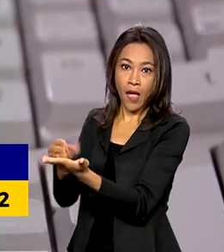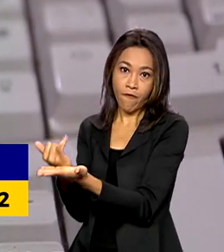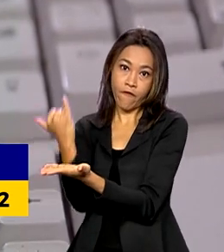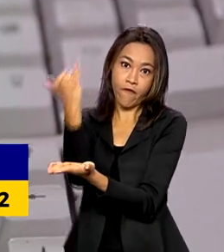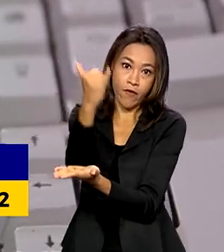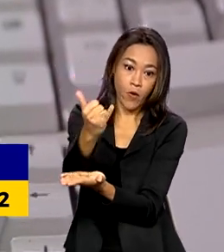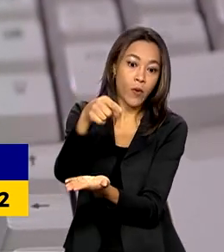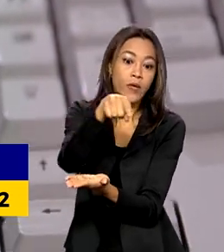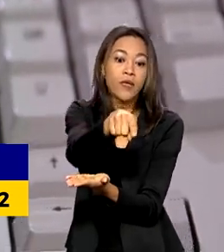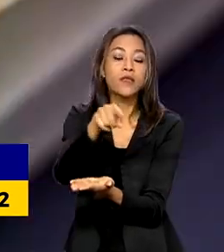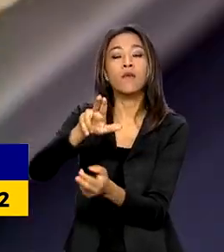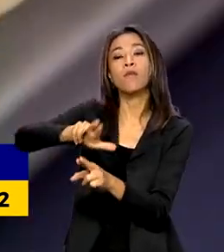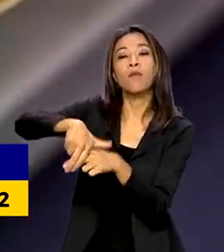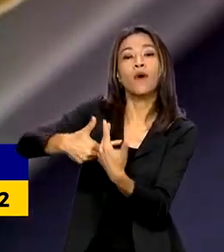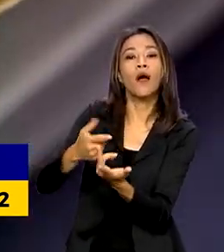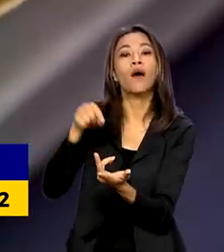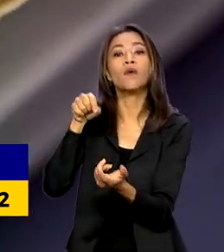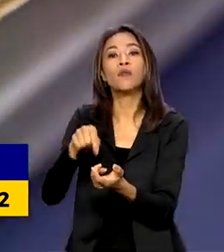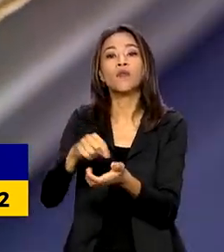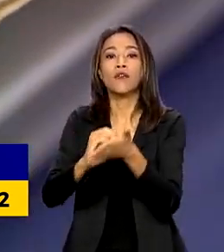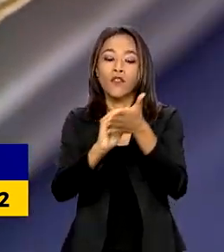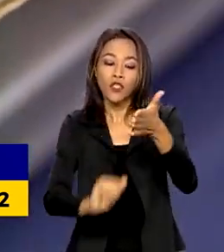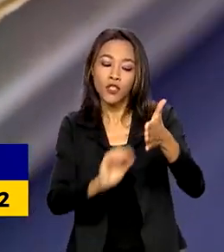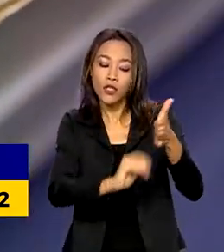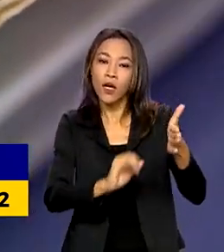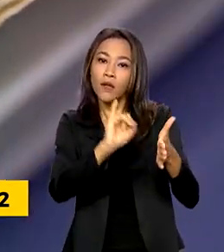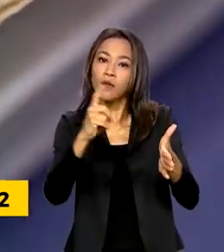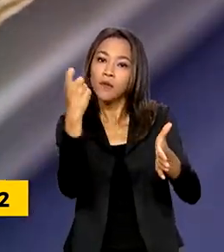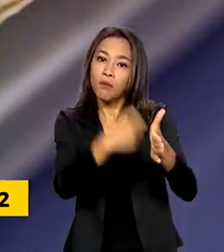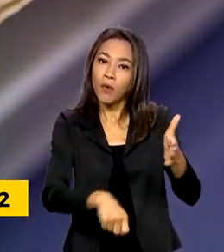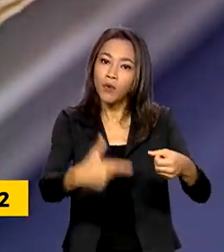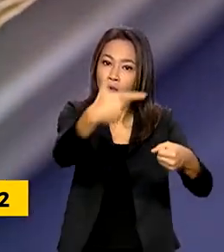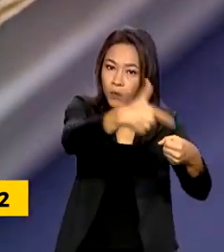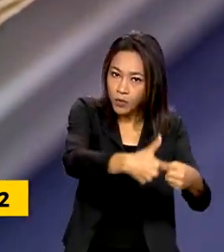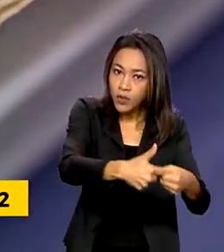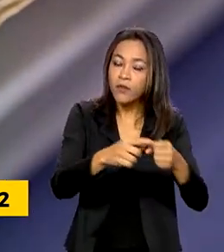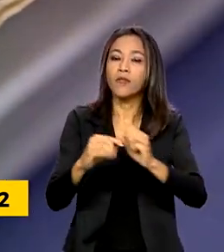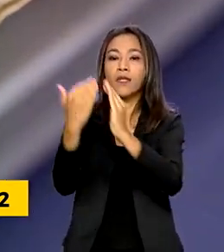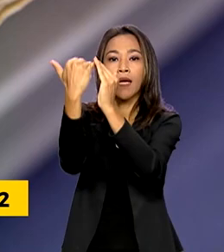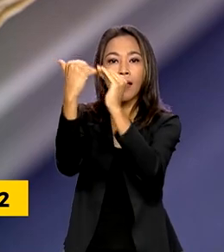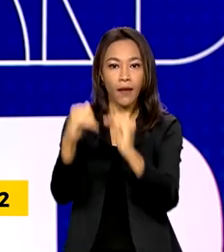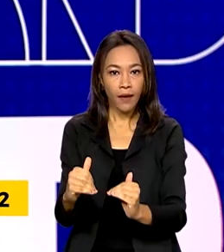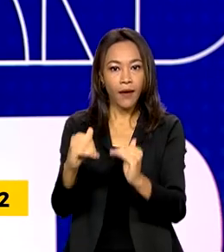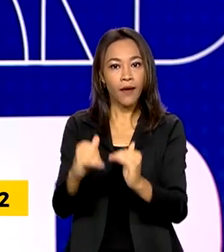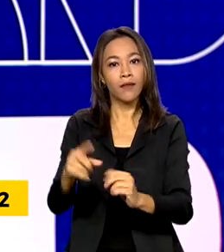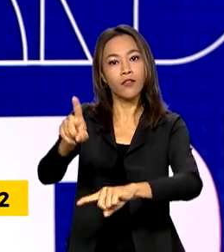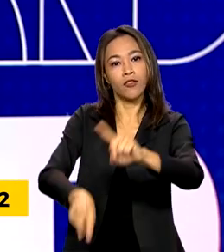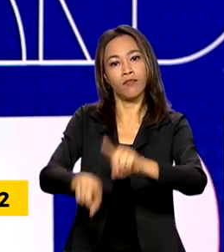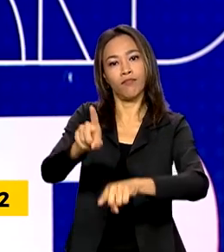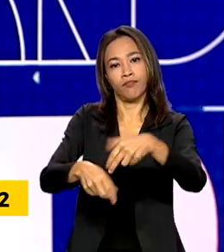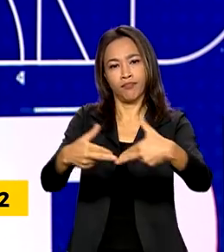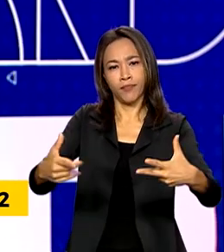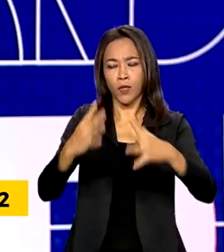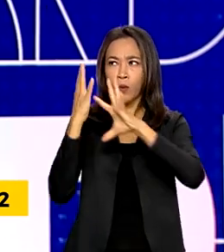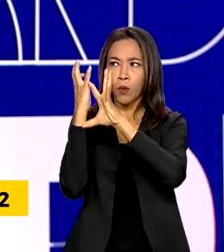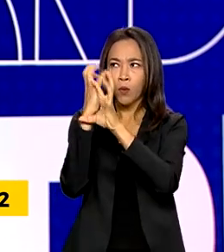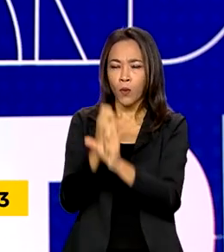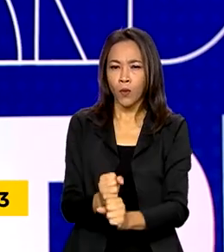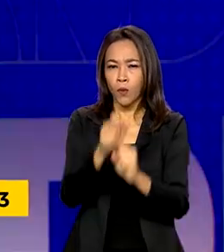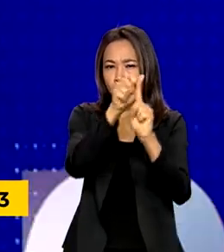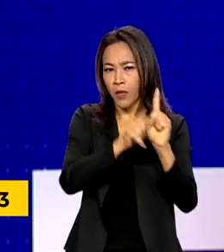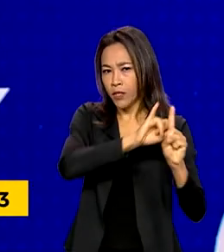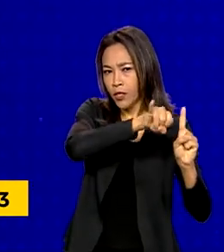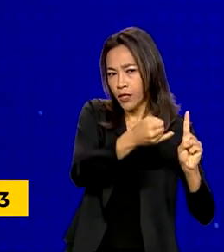foi influenciado pela desoneração dos combustíveis e a queda no preço de commodities. No acumulado de janeiro a